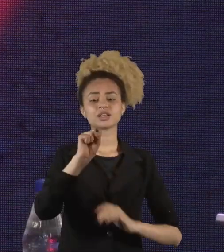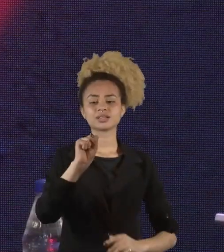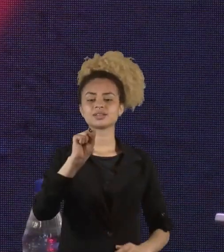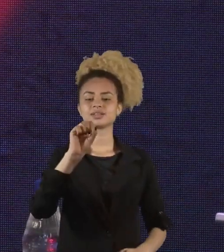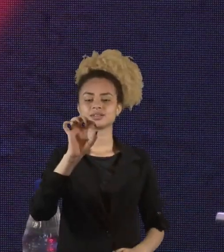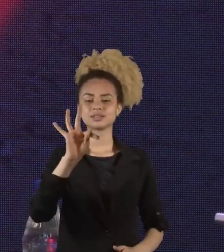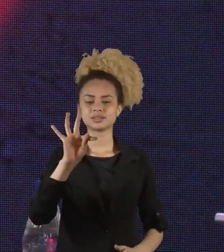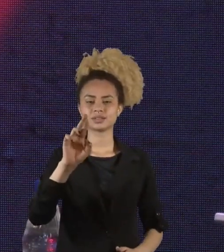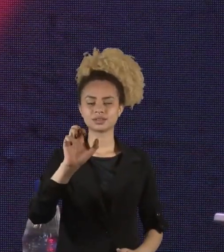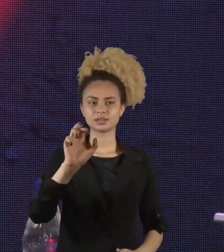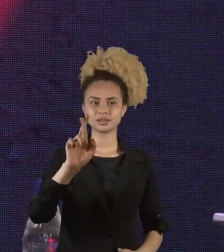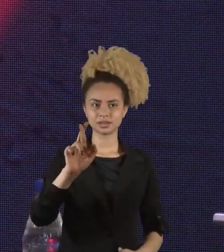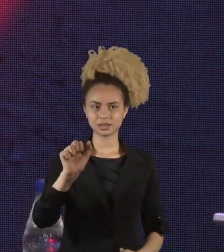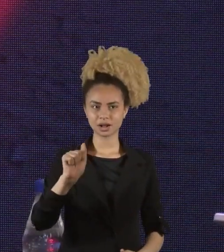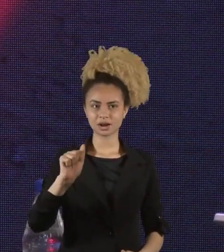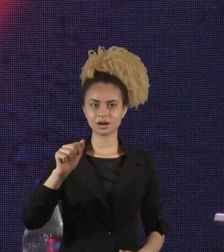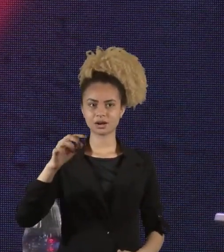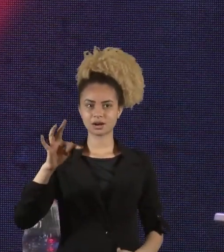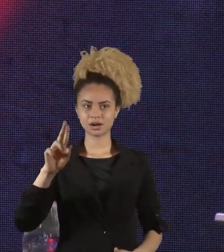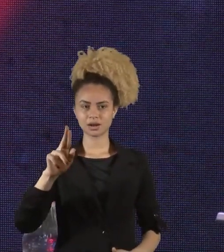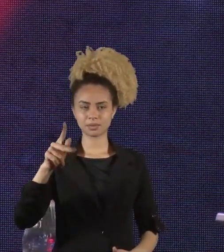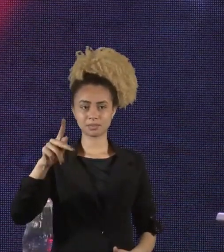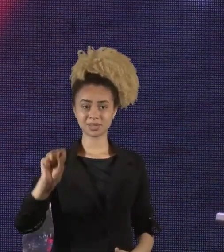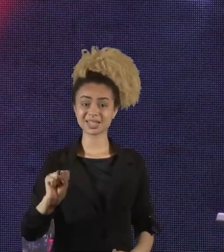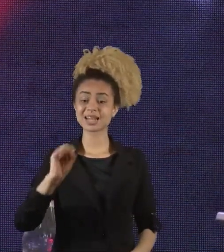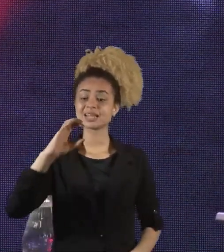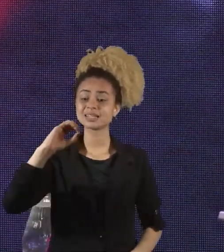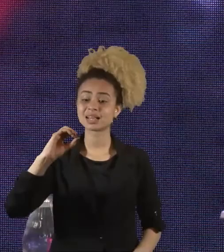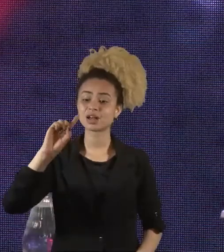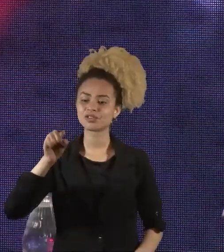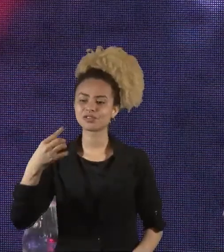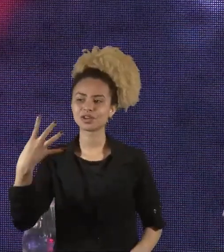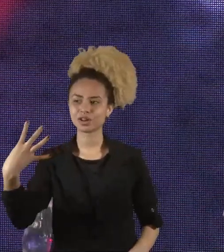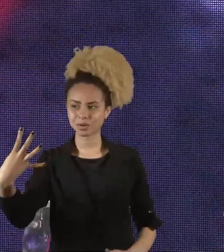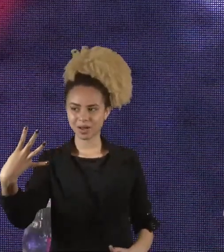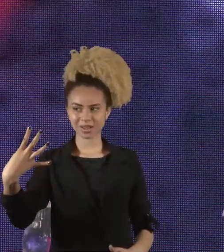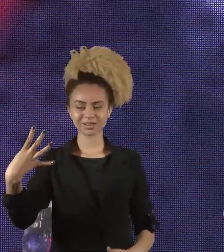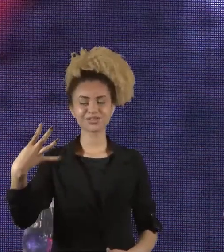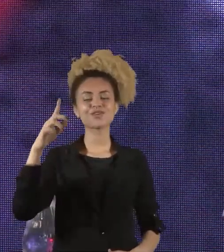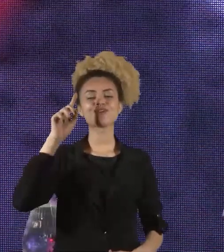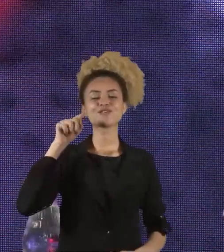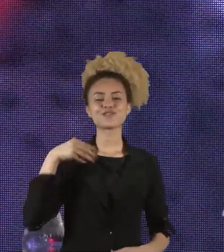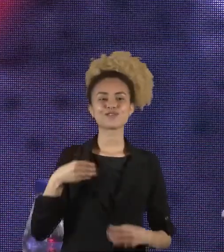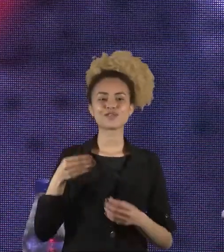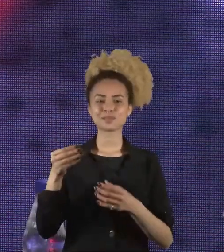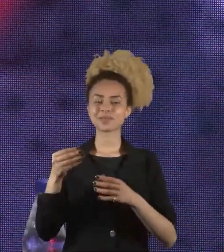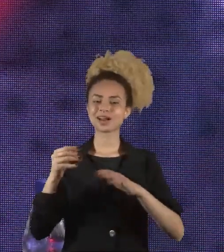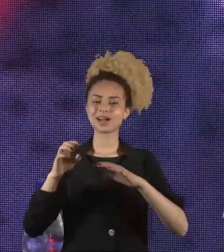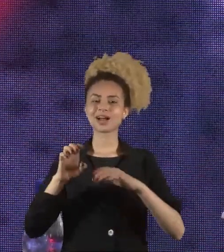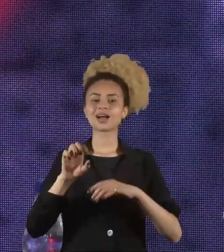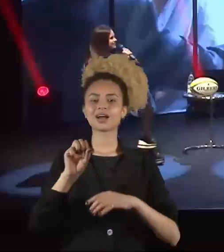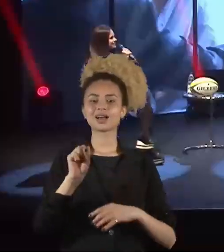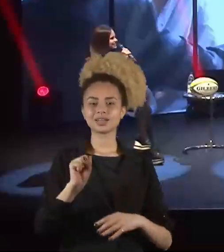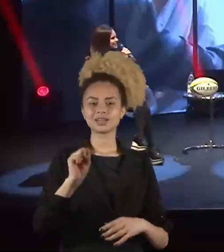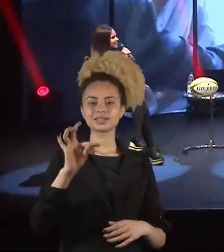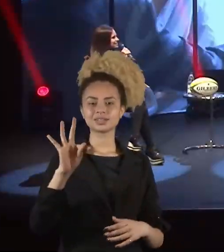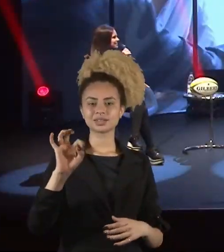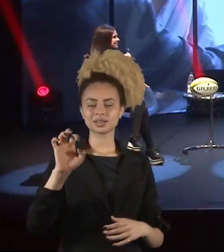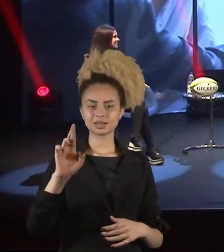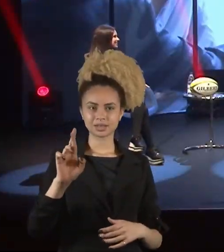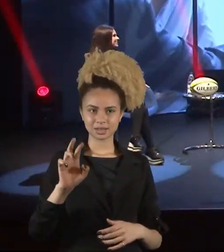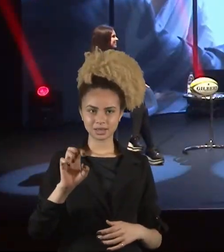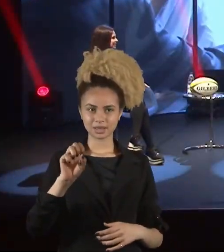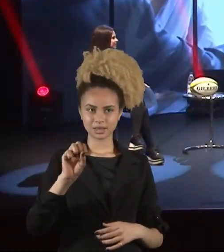0,4% foi para a startup fundada por mulheres. Olha só que absurdo, não É um